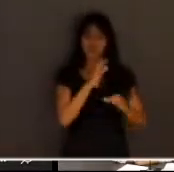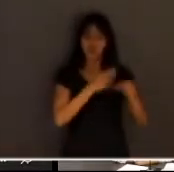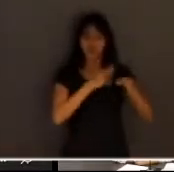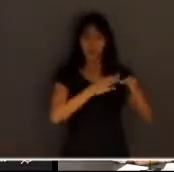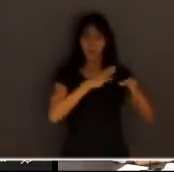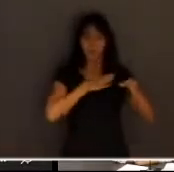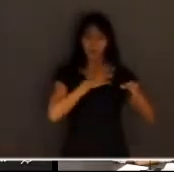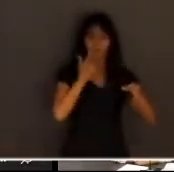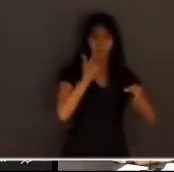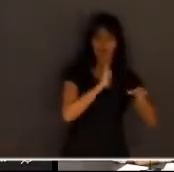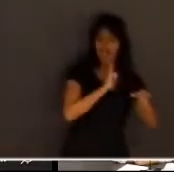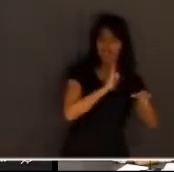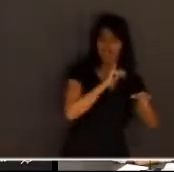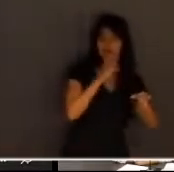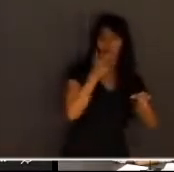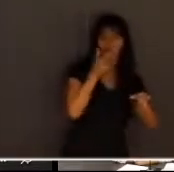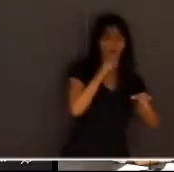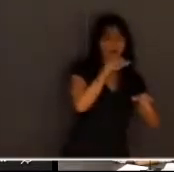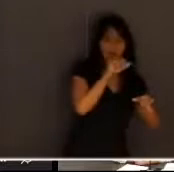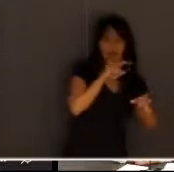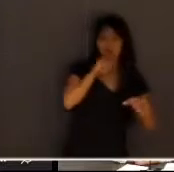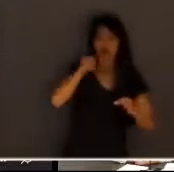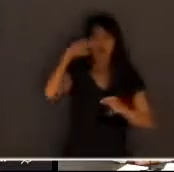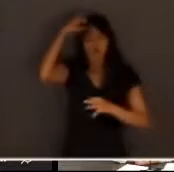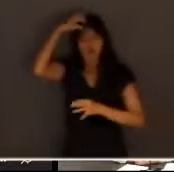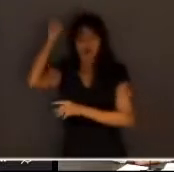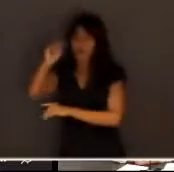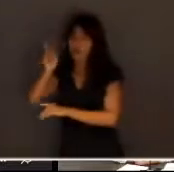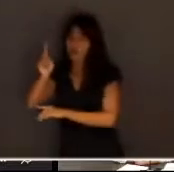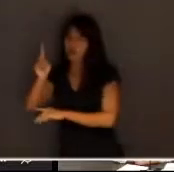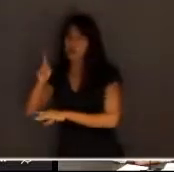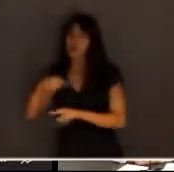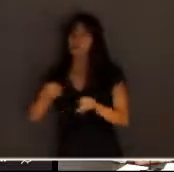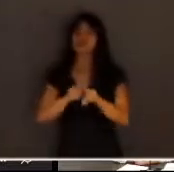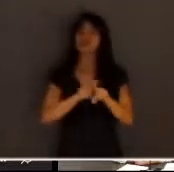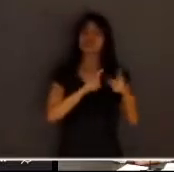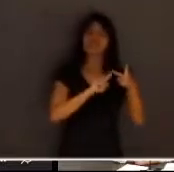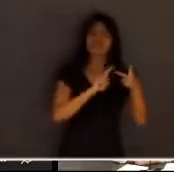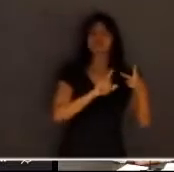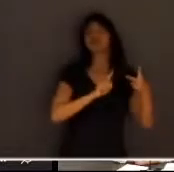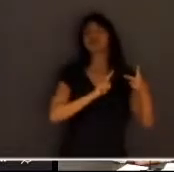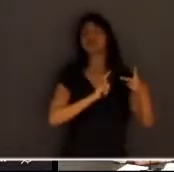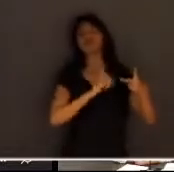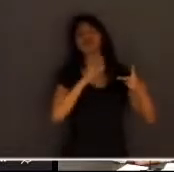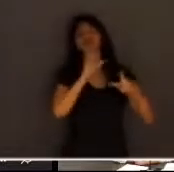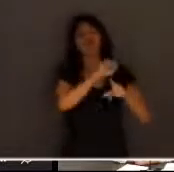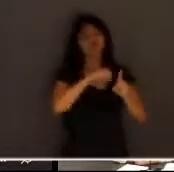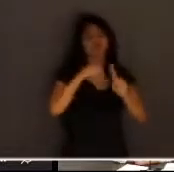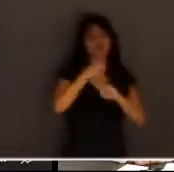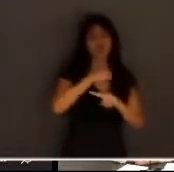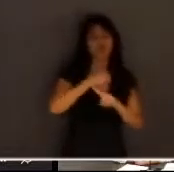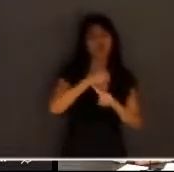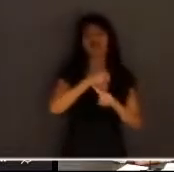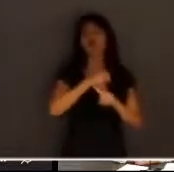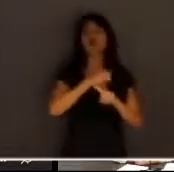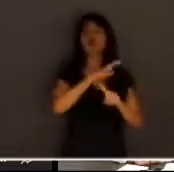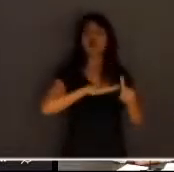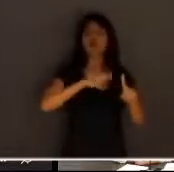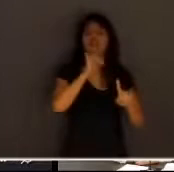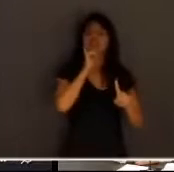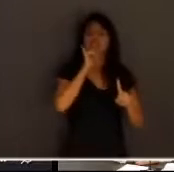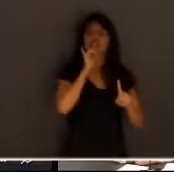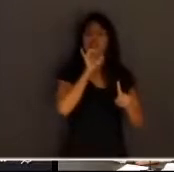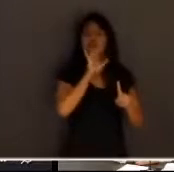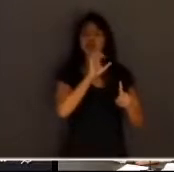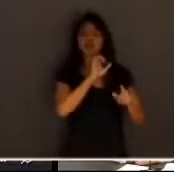partimos para a segunda geração dos direitos fundamentais direito social o tribunal do júri não é apenas uma